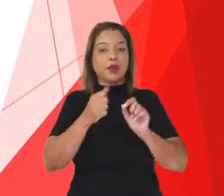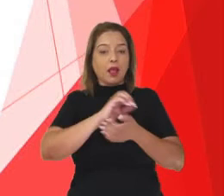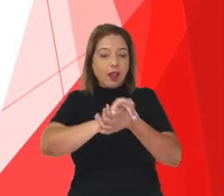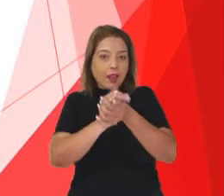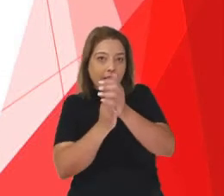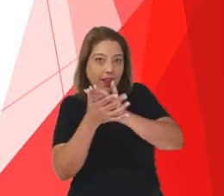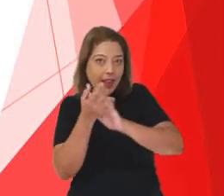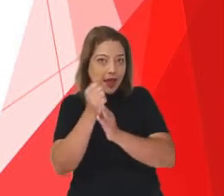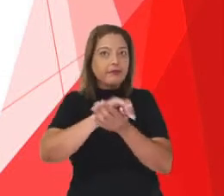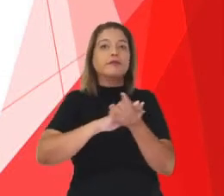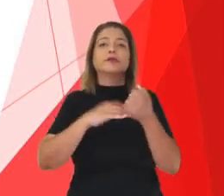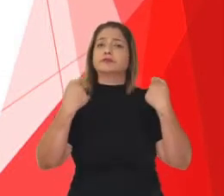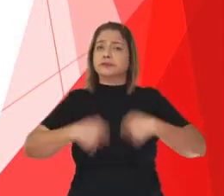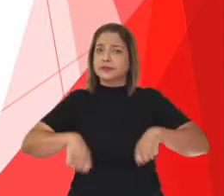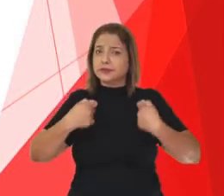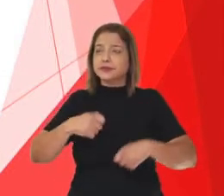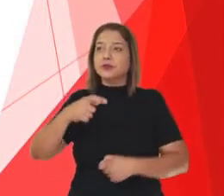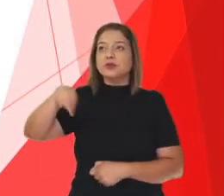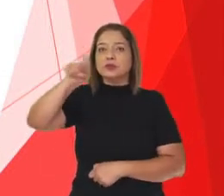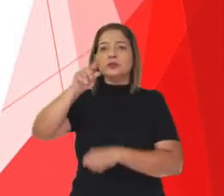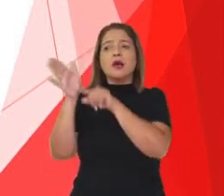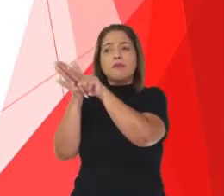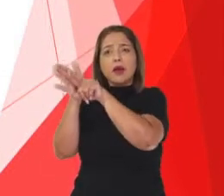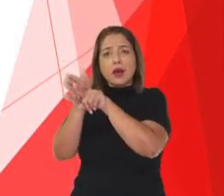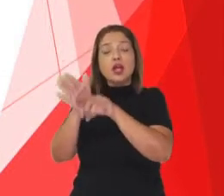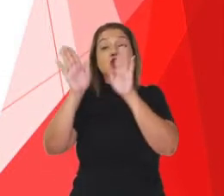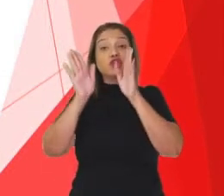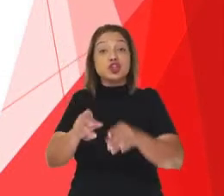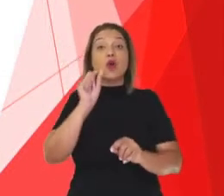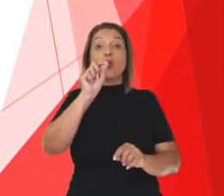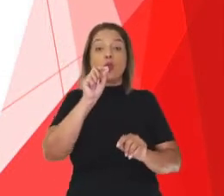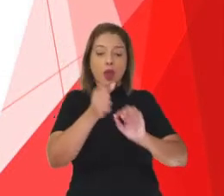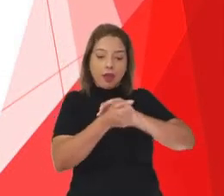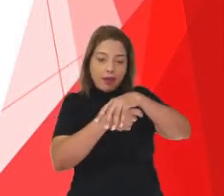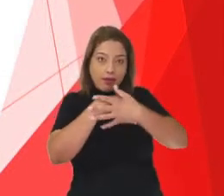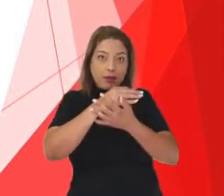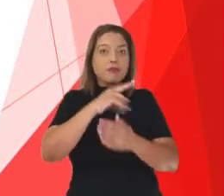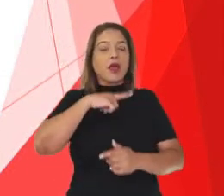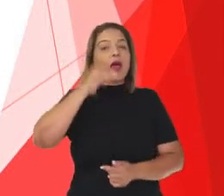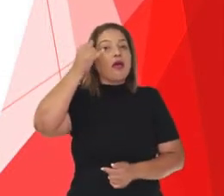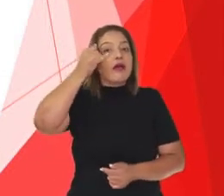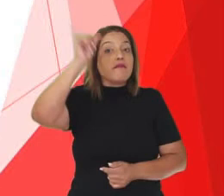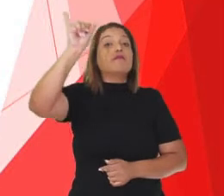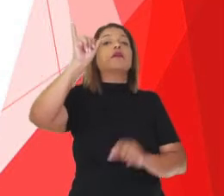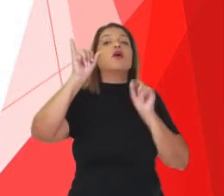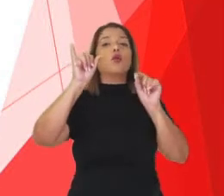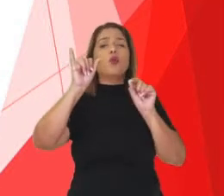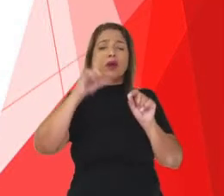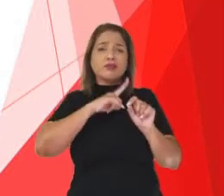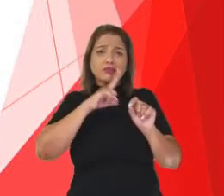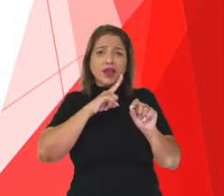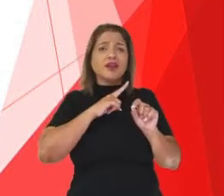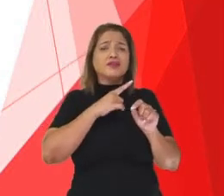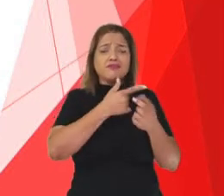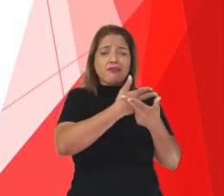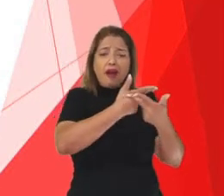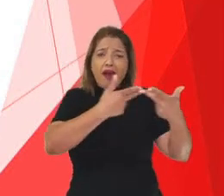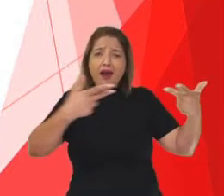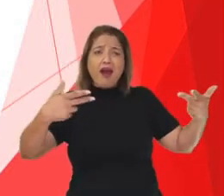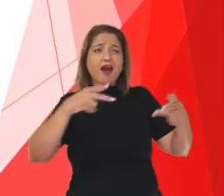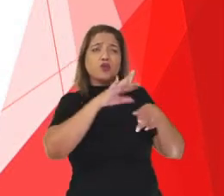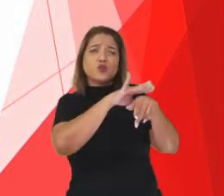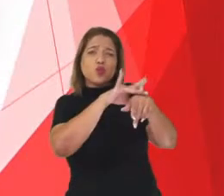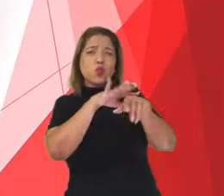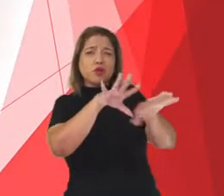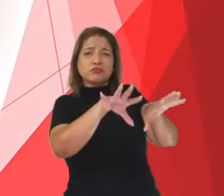Estudos mostram que a lavagem das mãos pode prevenir uma em cada cinco infecções